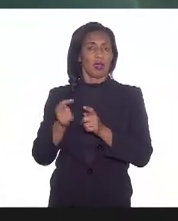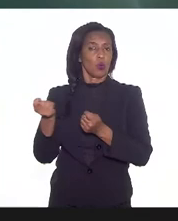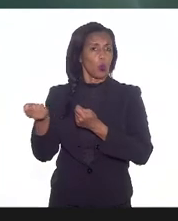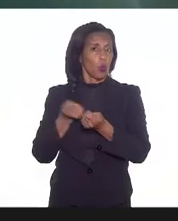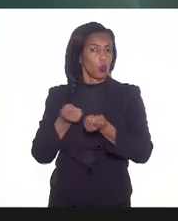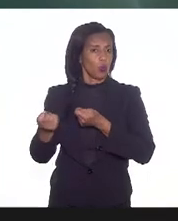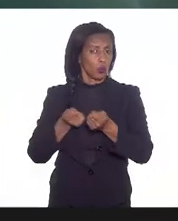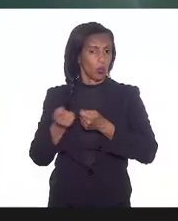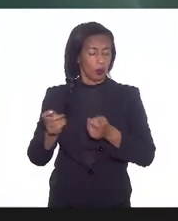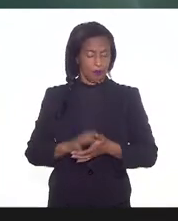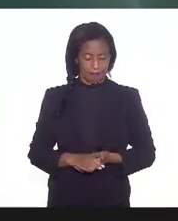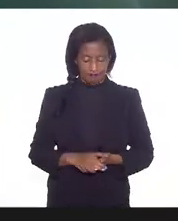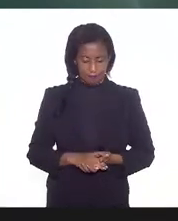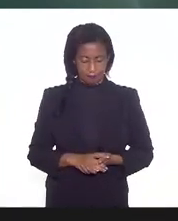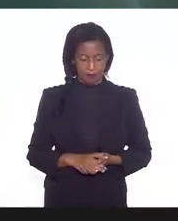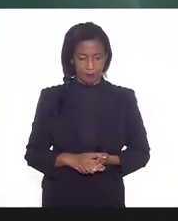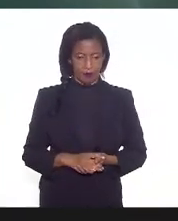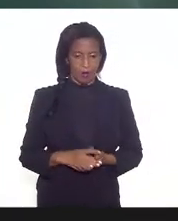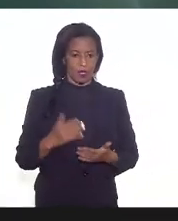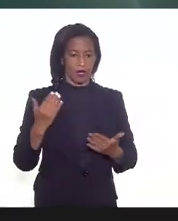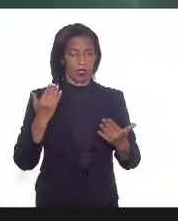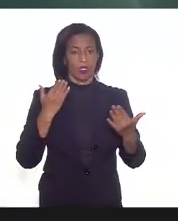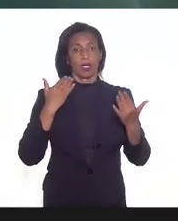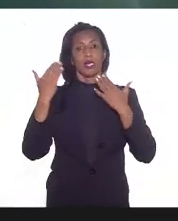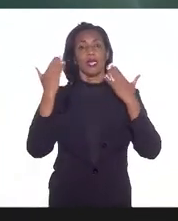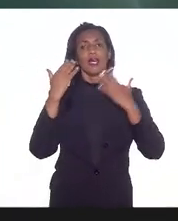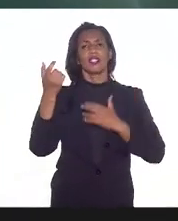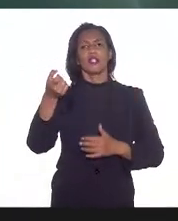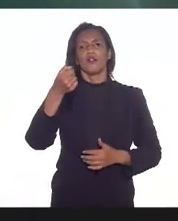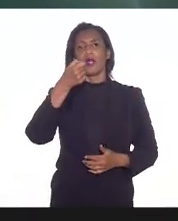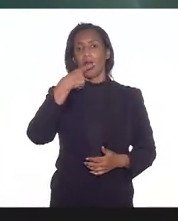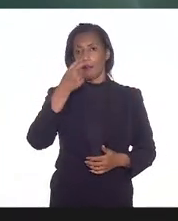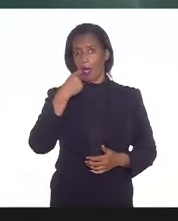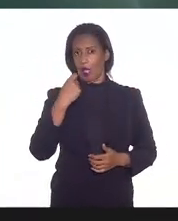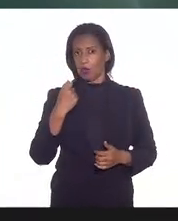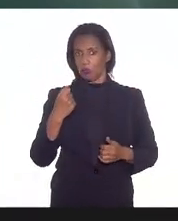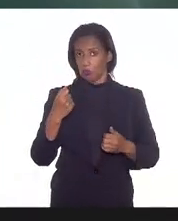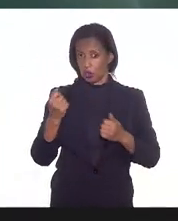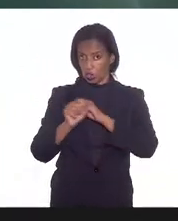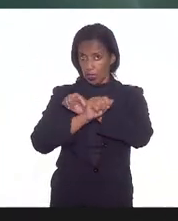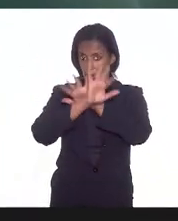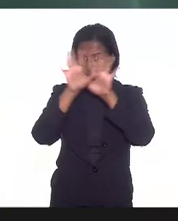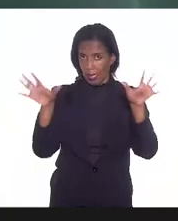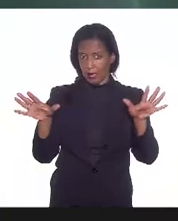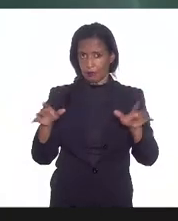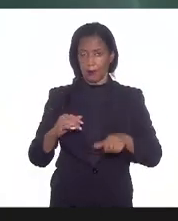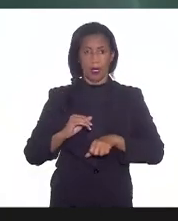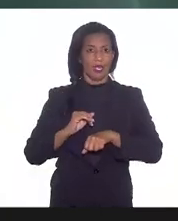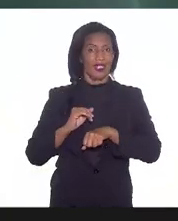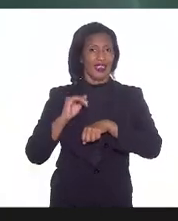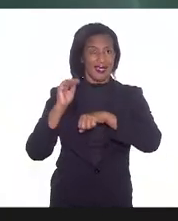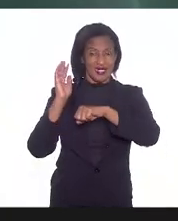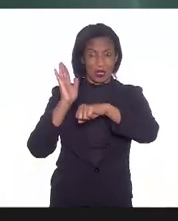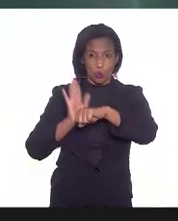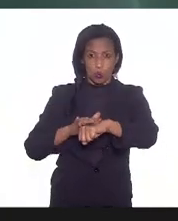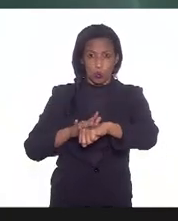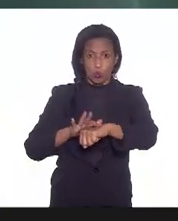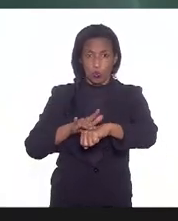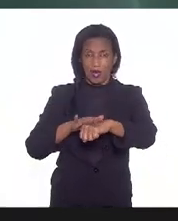em relação a questão da medicação deixar bem claro aqui o seguinte essa doença ninguém sabe nada dela